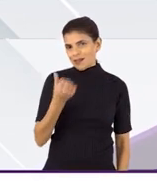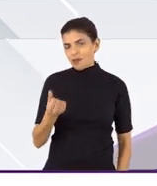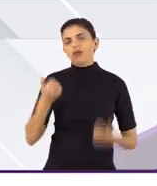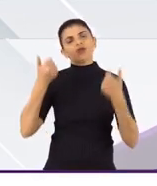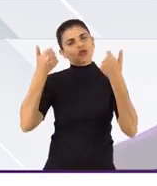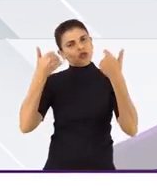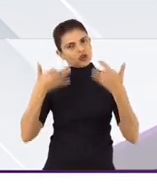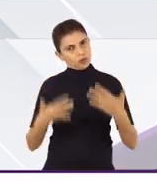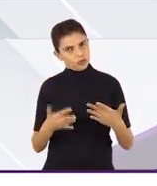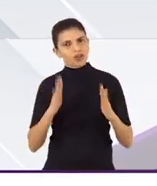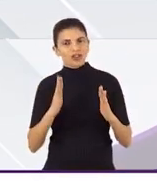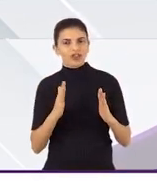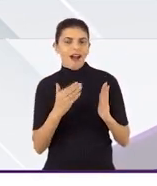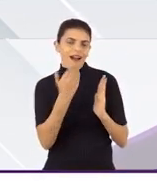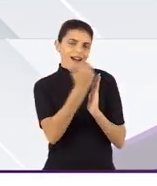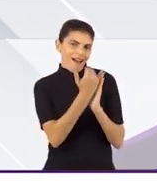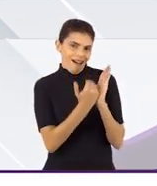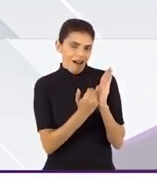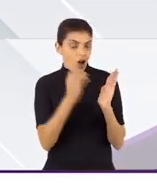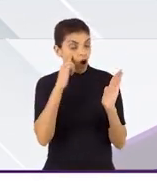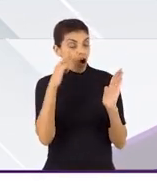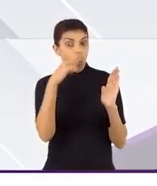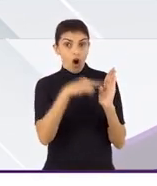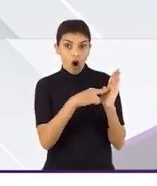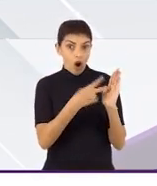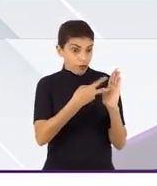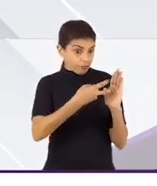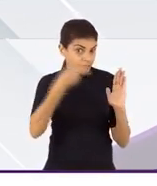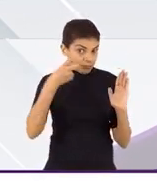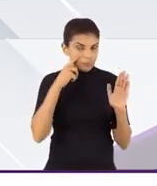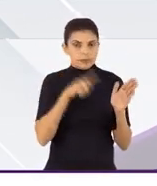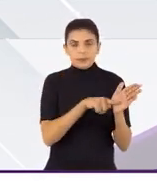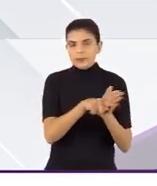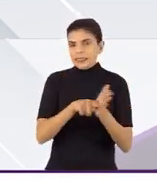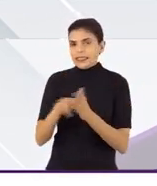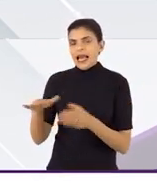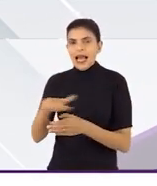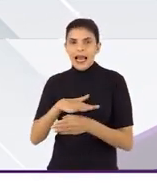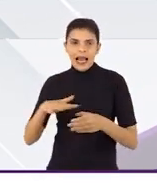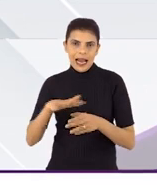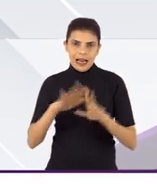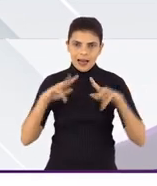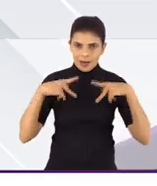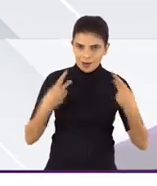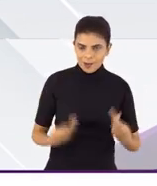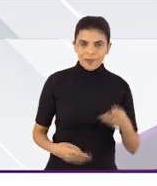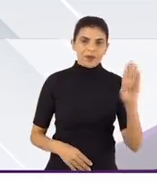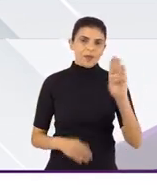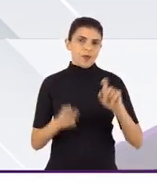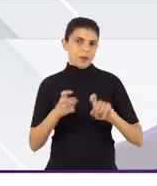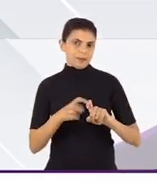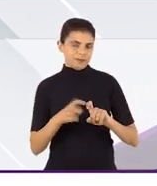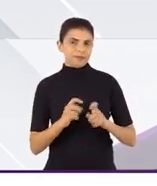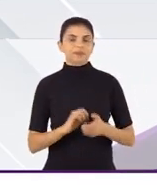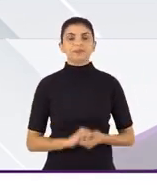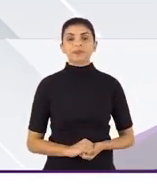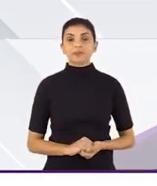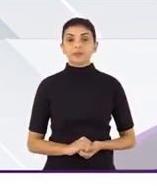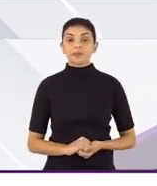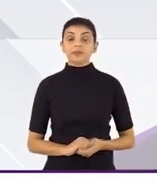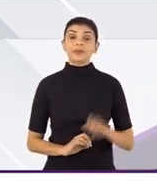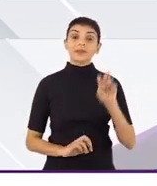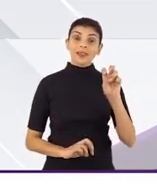466 cita e deve ser observado nas pesquisas das áreas biomédicas.